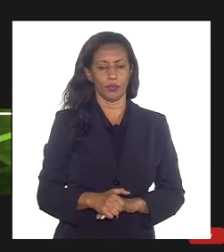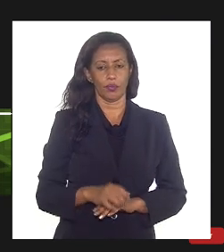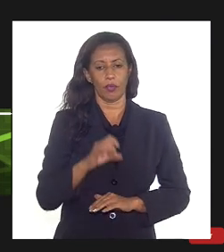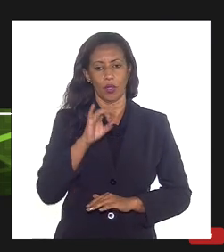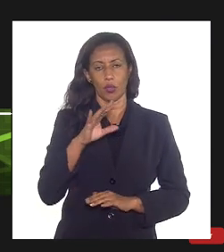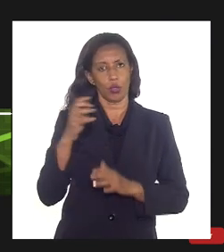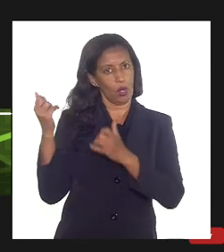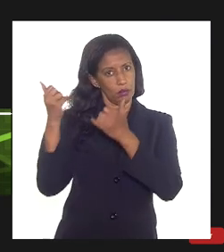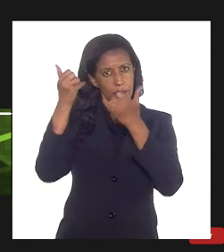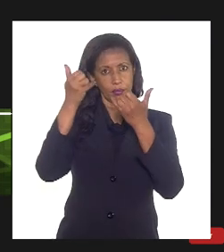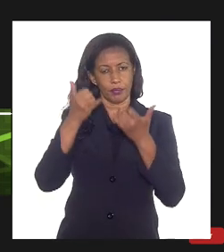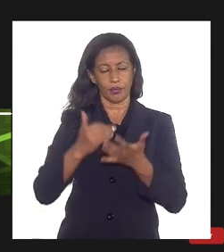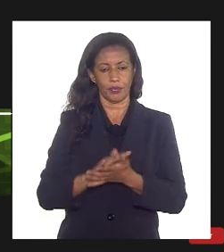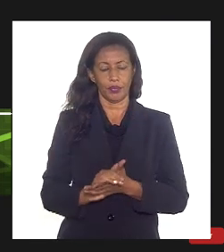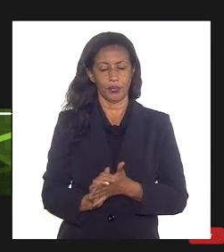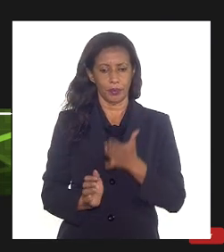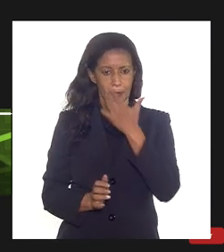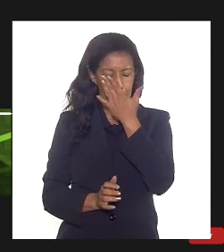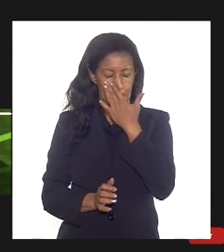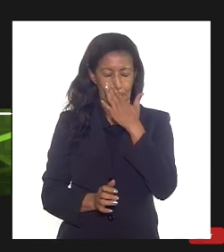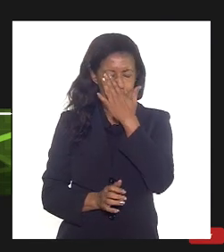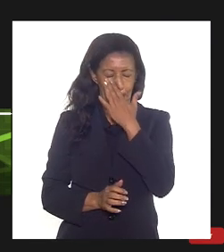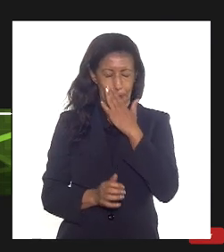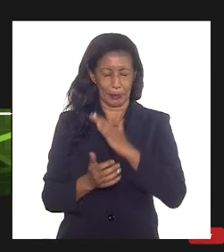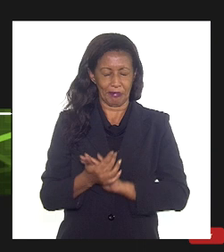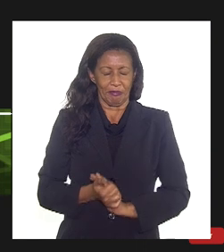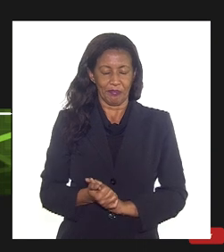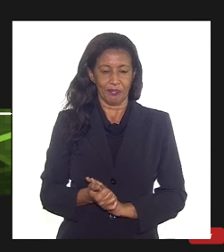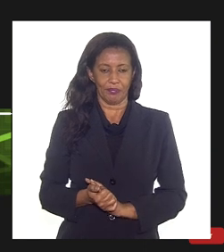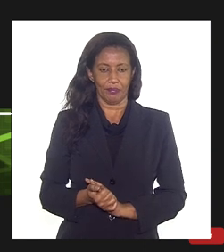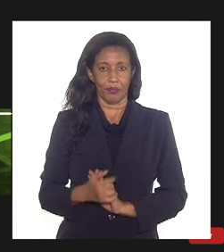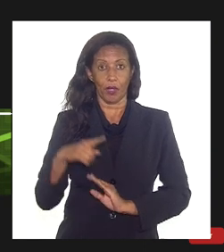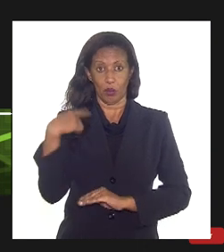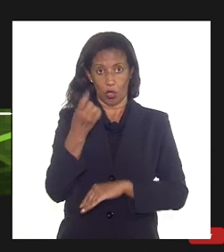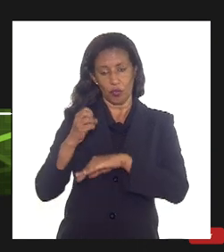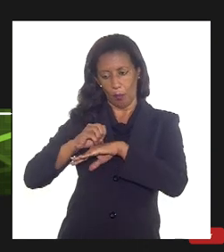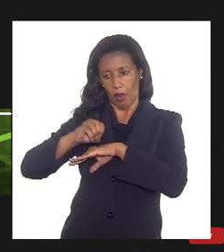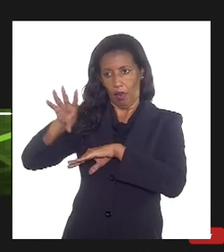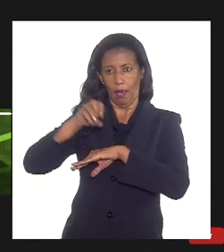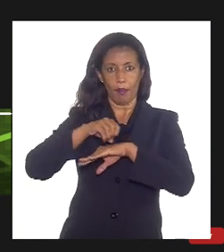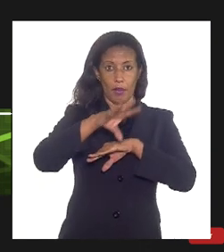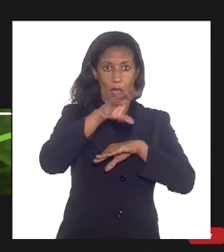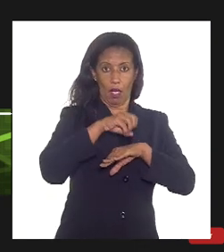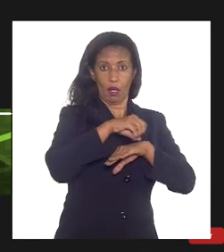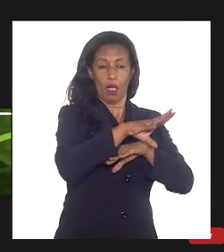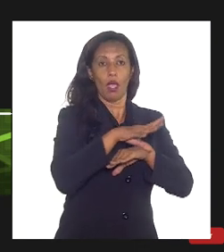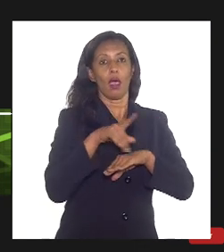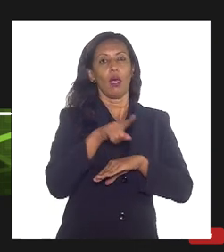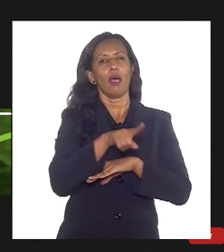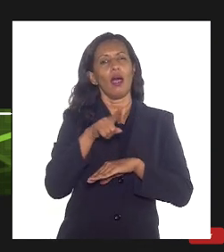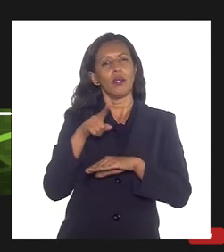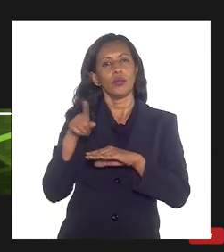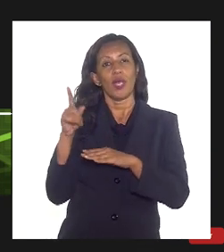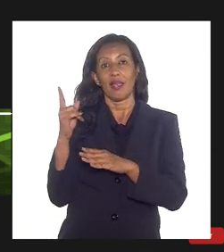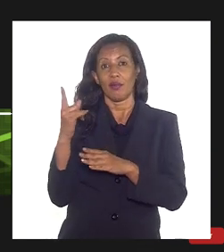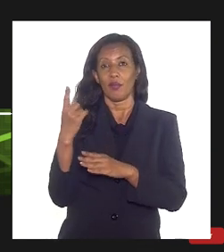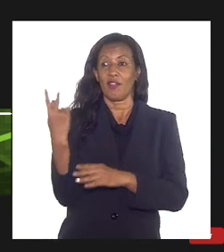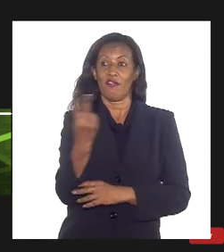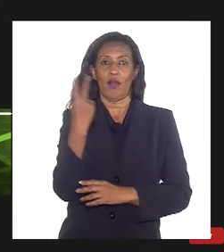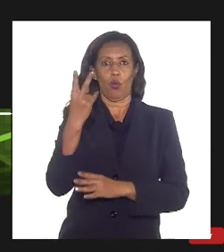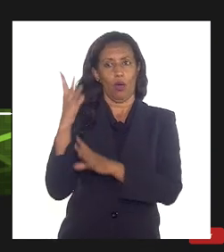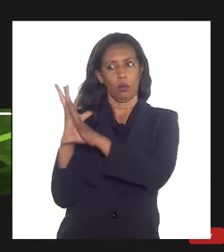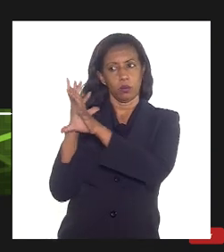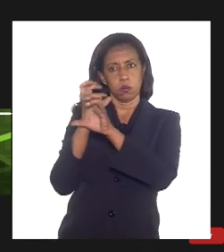a gente vai encaminhar então oportunamente para vocês os dados em base de cálculo e não em quantidade